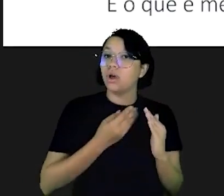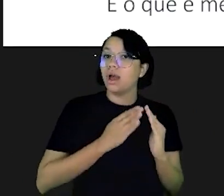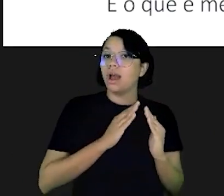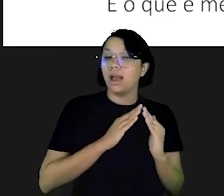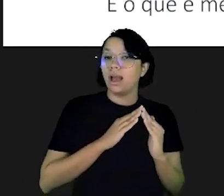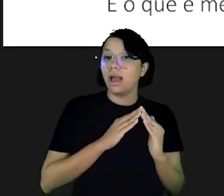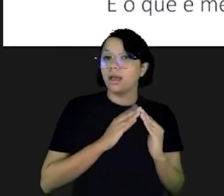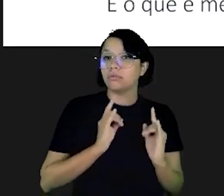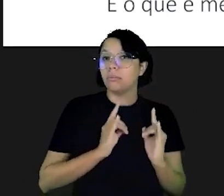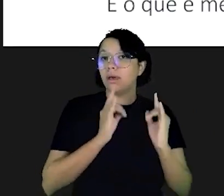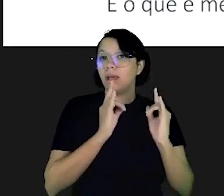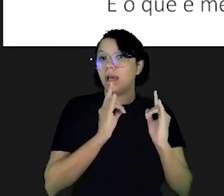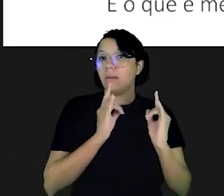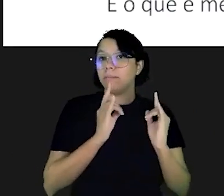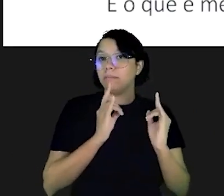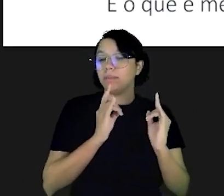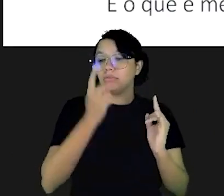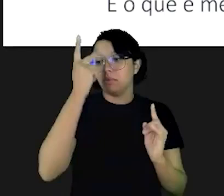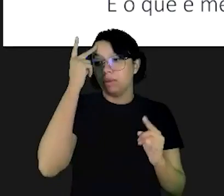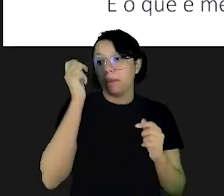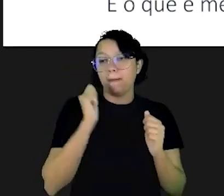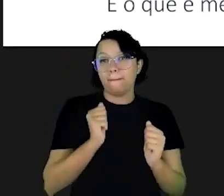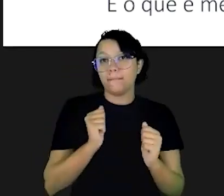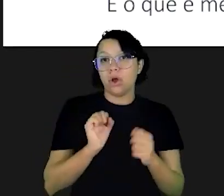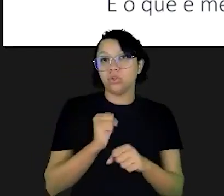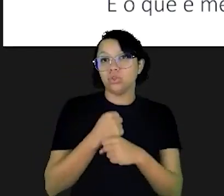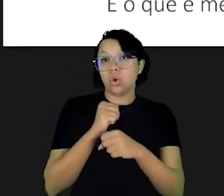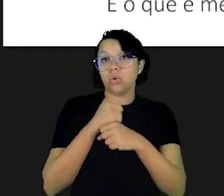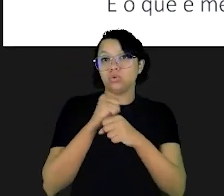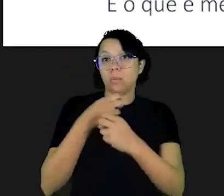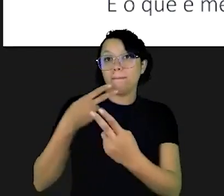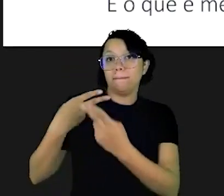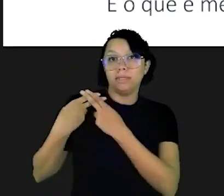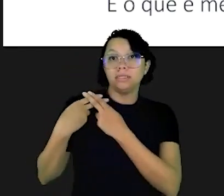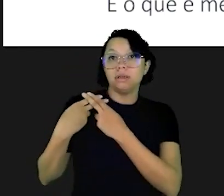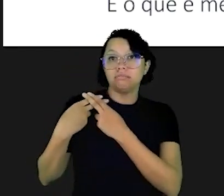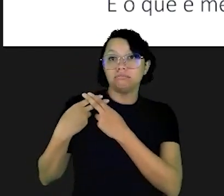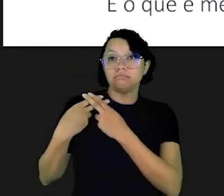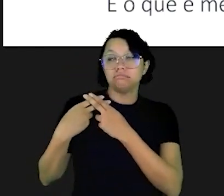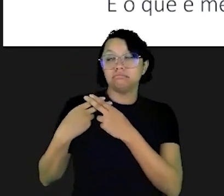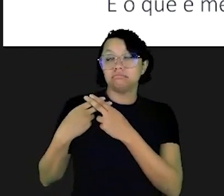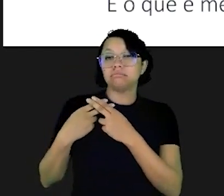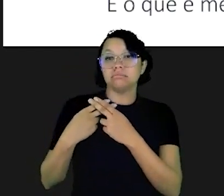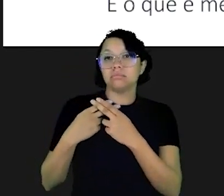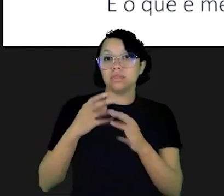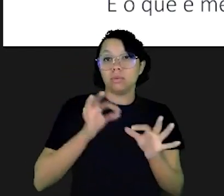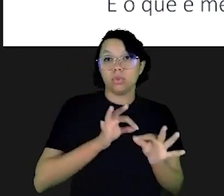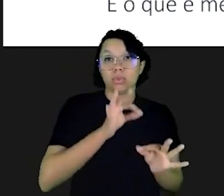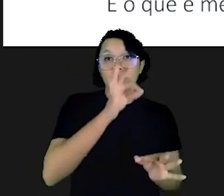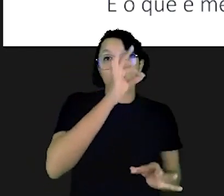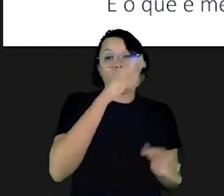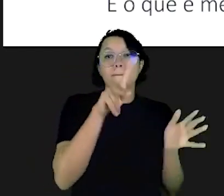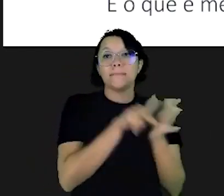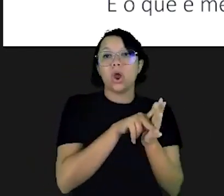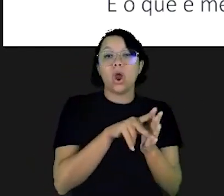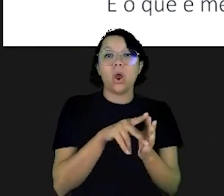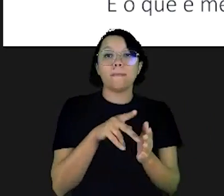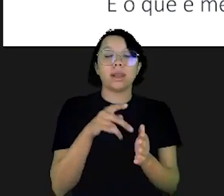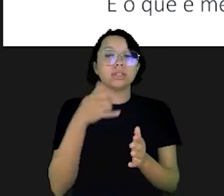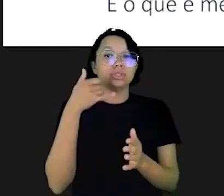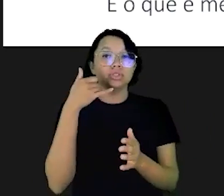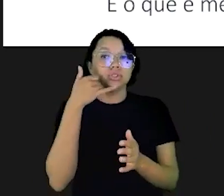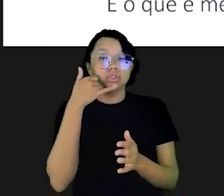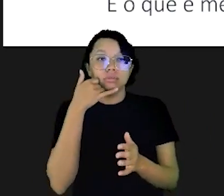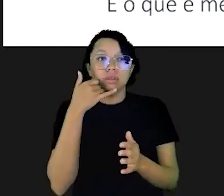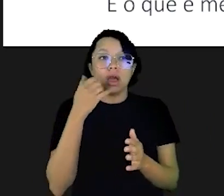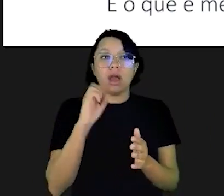mas na frente da sua casa na frente do seu apartamento alguém pode construir uma penitenciária alguém pode construir uma torre de celular